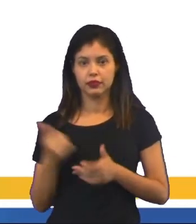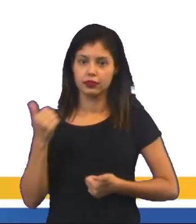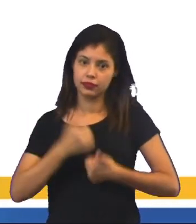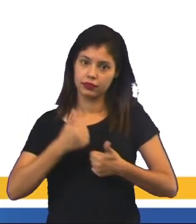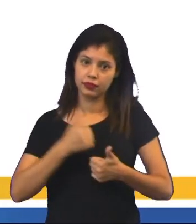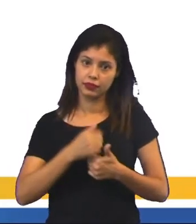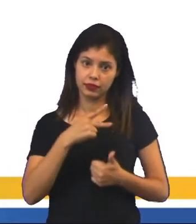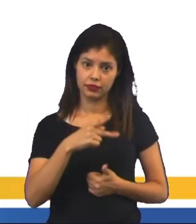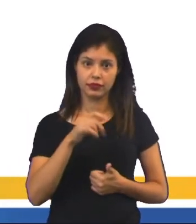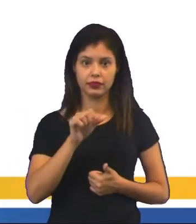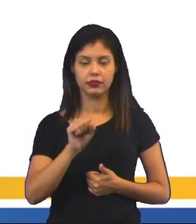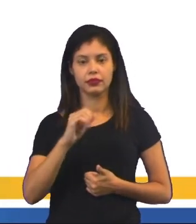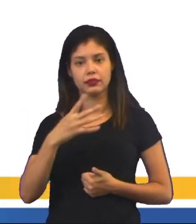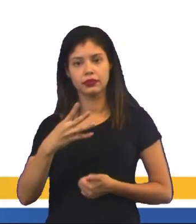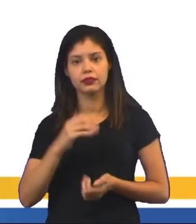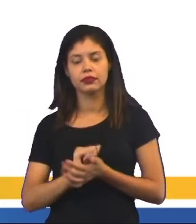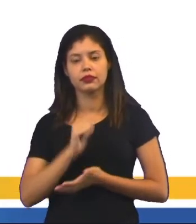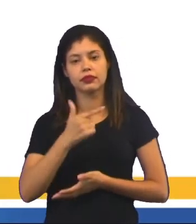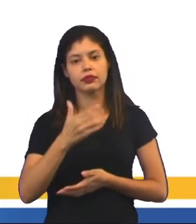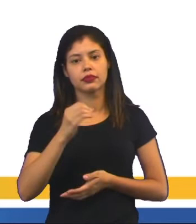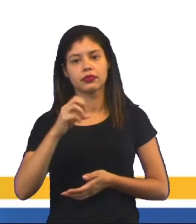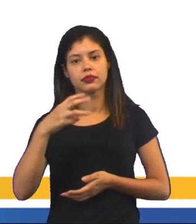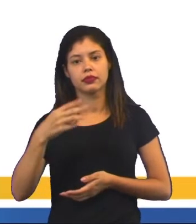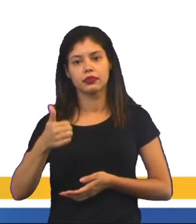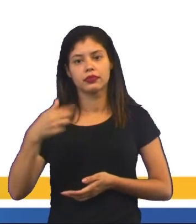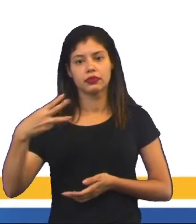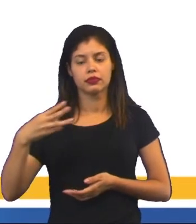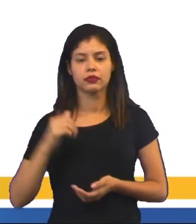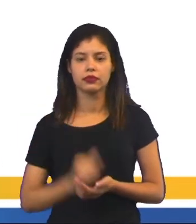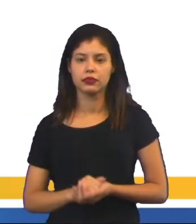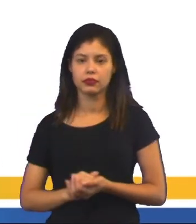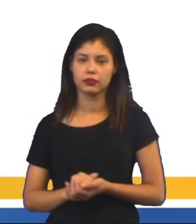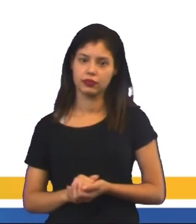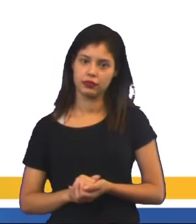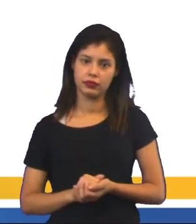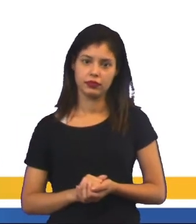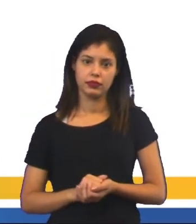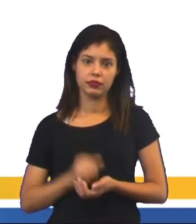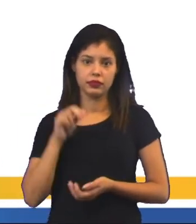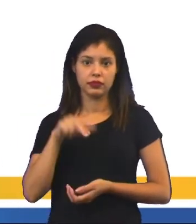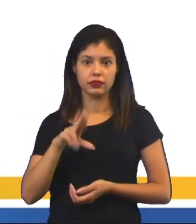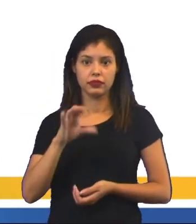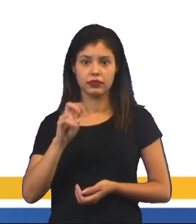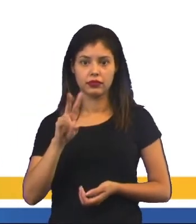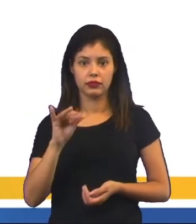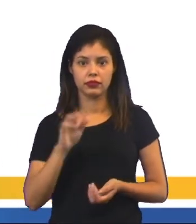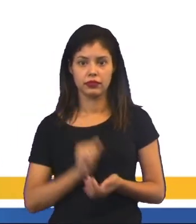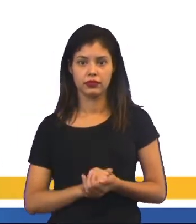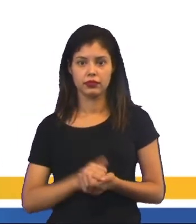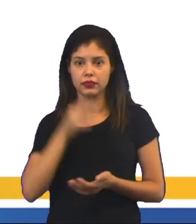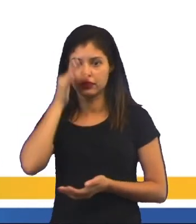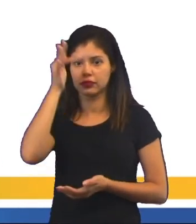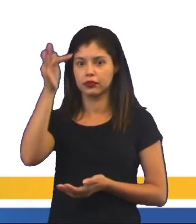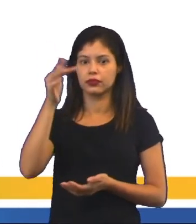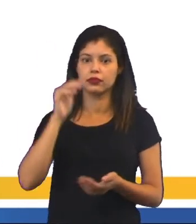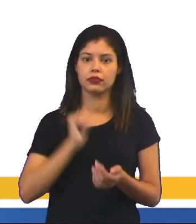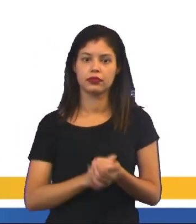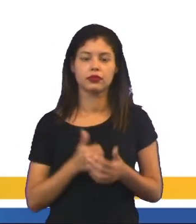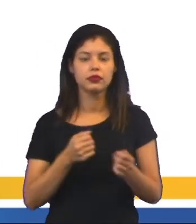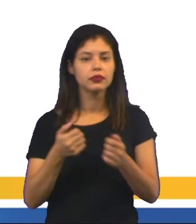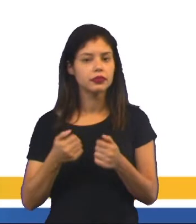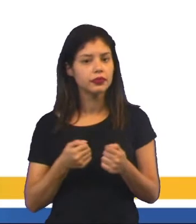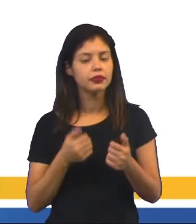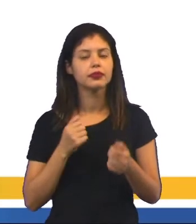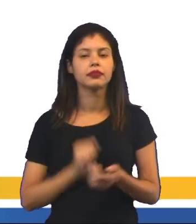substituto, PS4, em 2013, né? Foi lançado em Nova York com o tema O Futuro do Playstation.